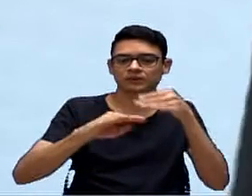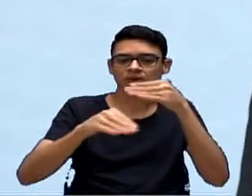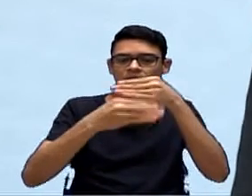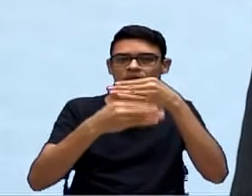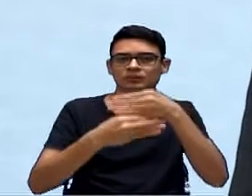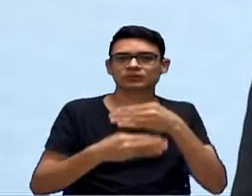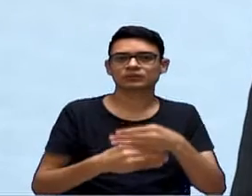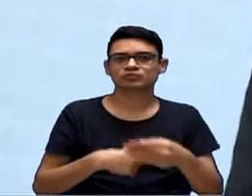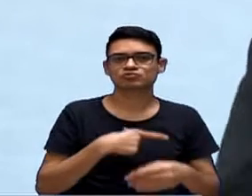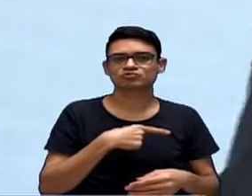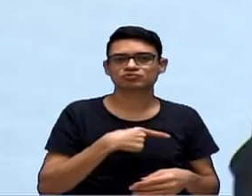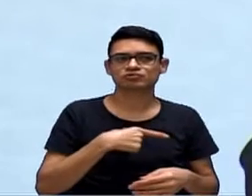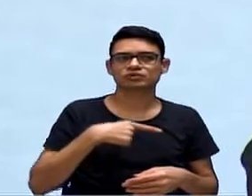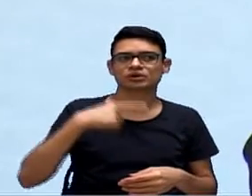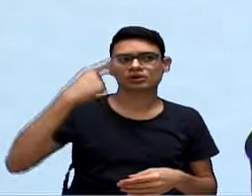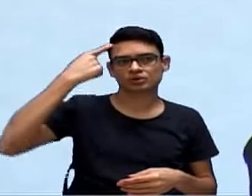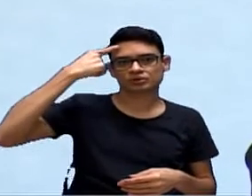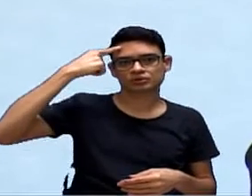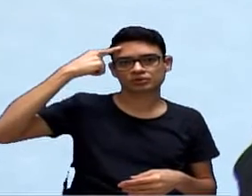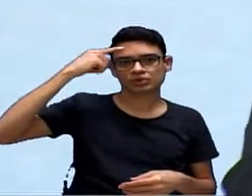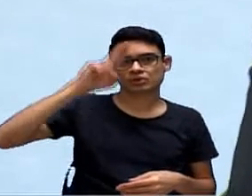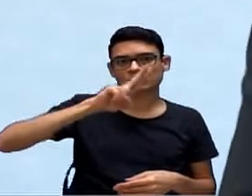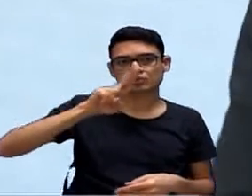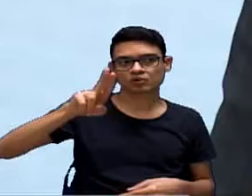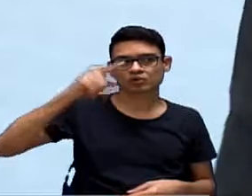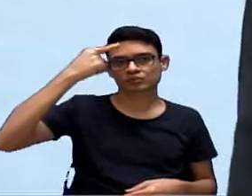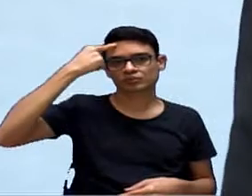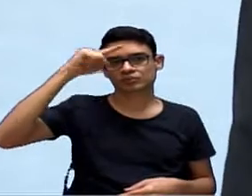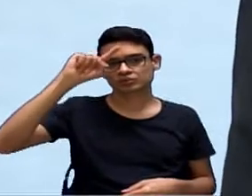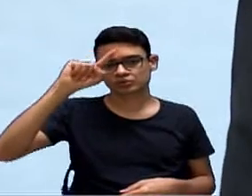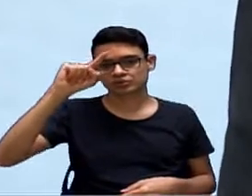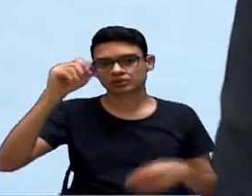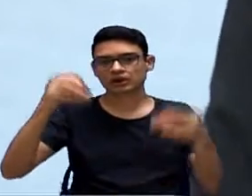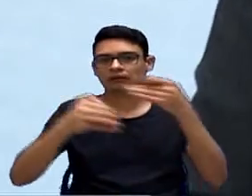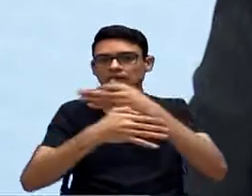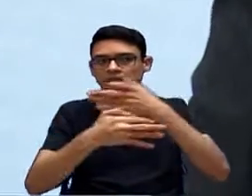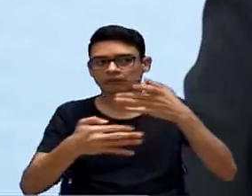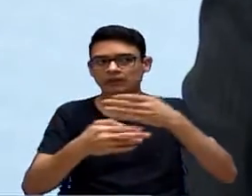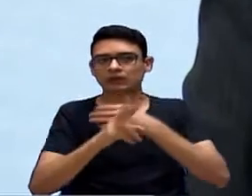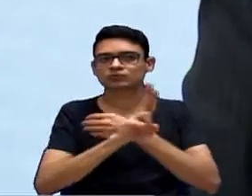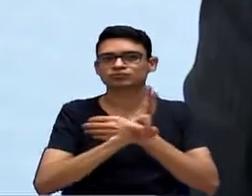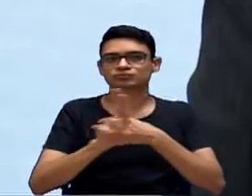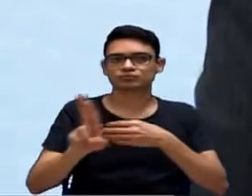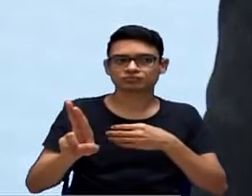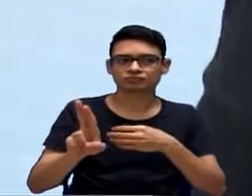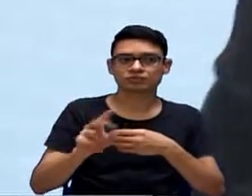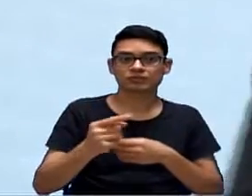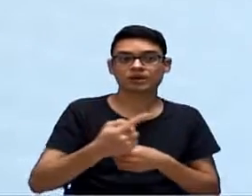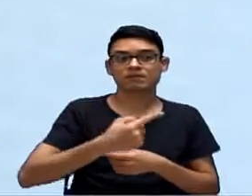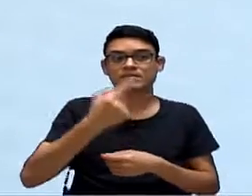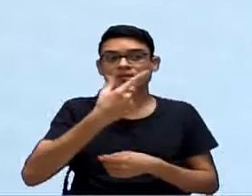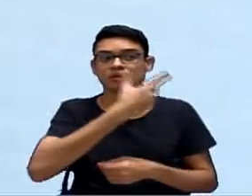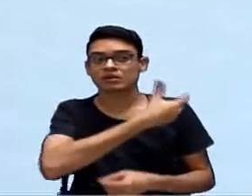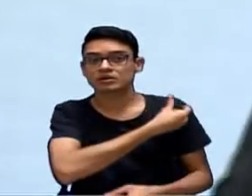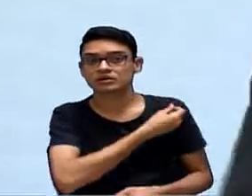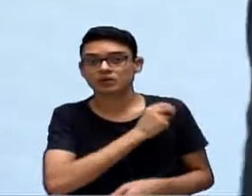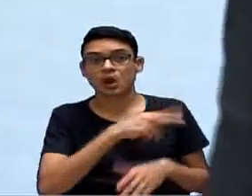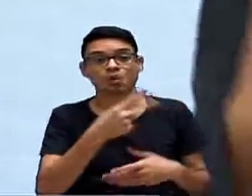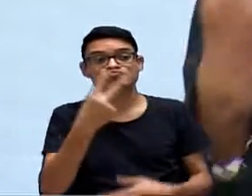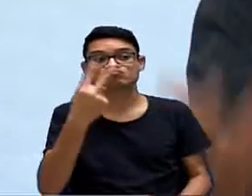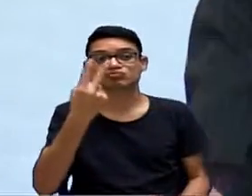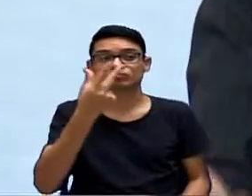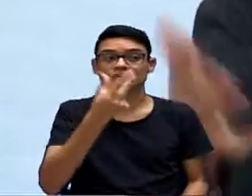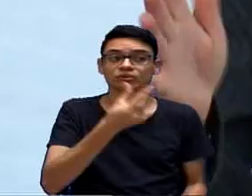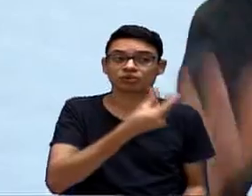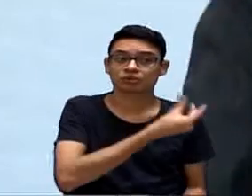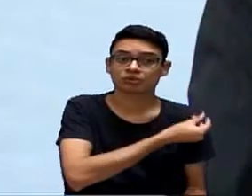data, a cidade, domicílio, nós pedimos também a indicação se é primeira ou segunda dose, o que eu percebo se nós